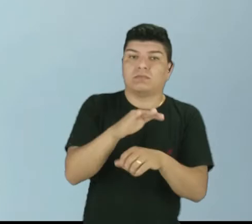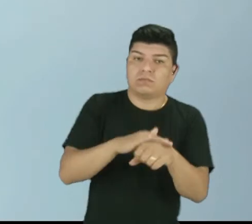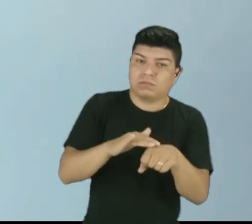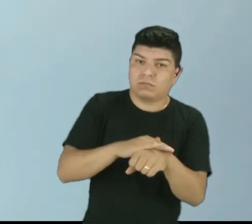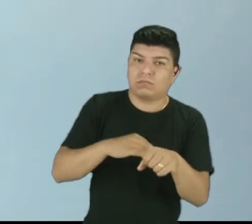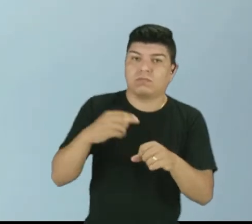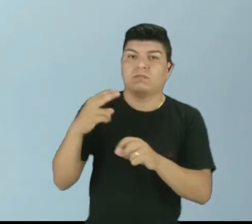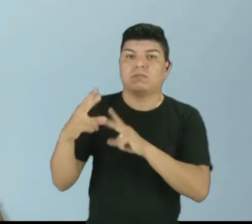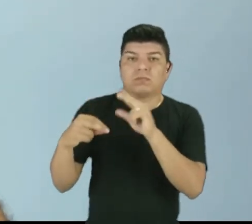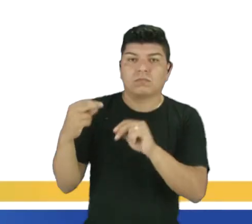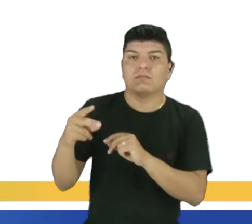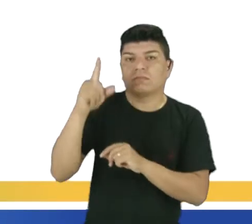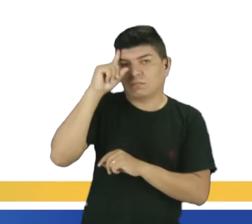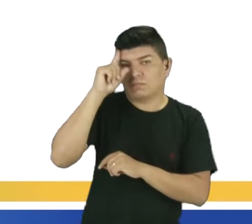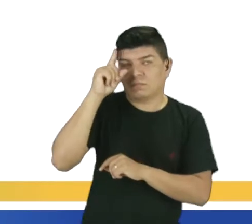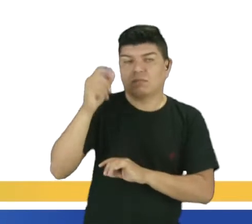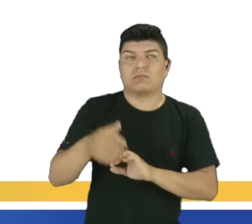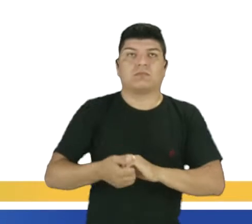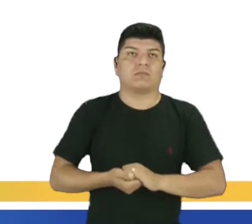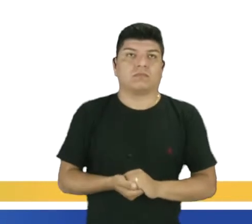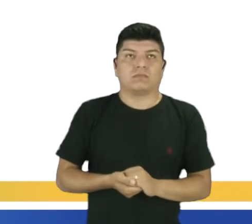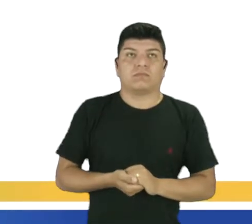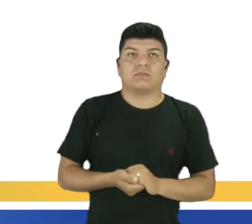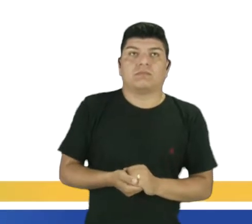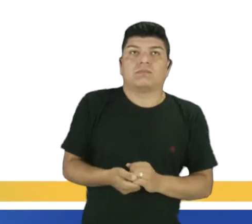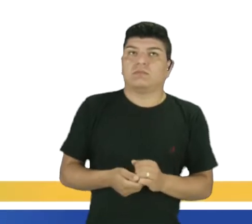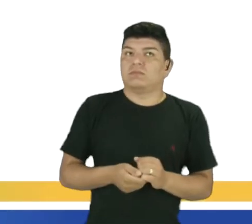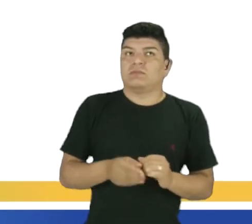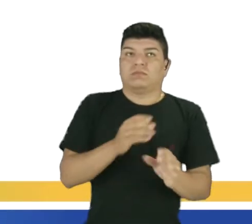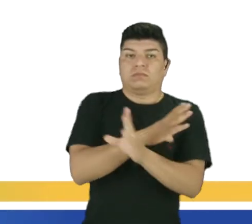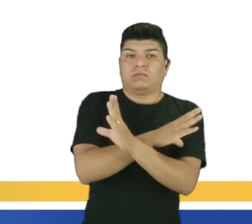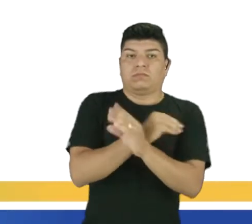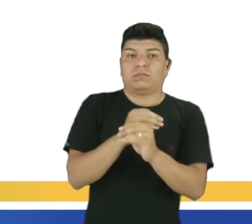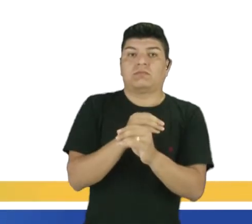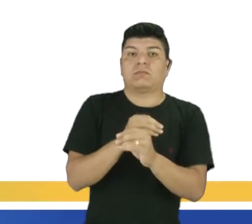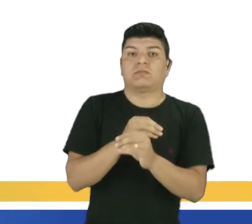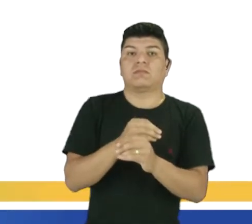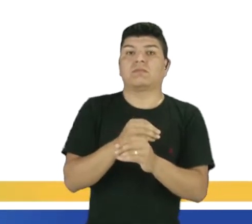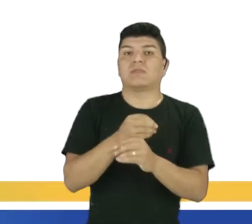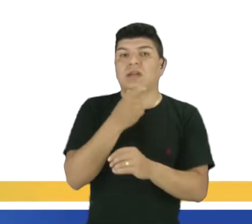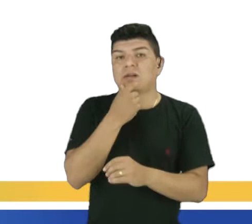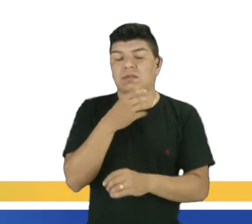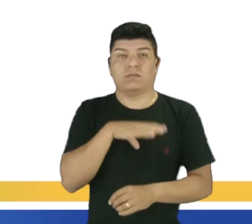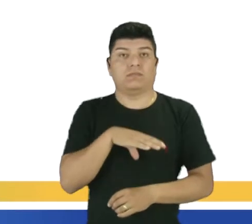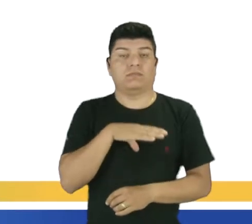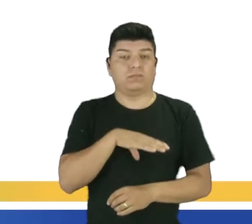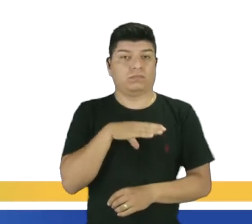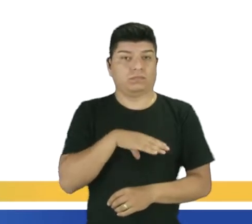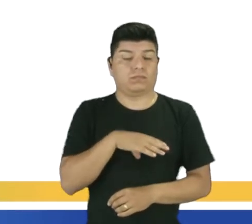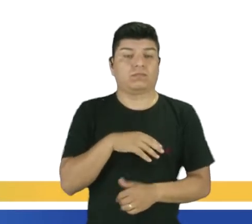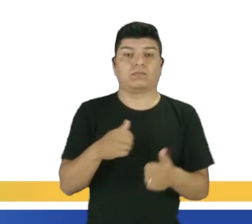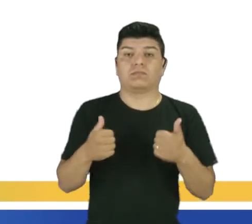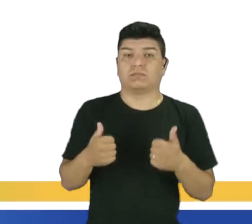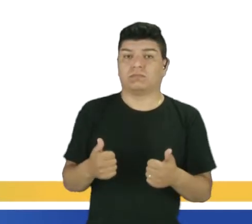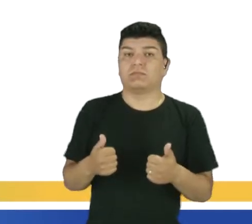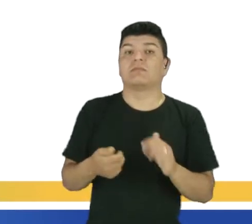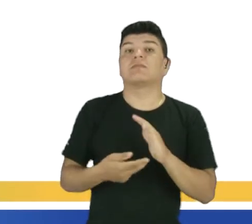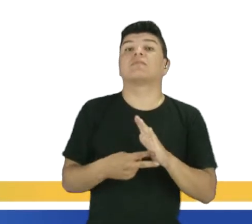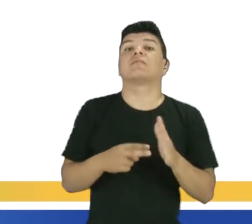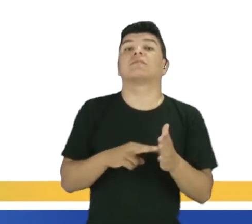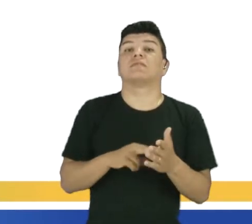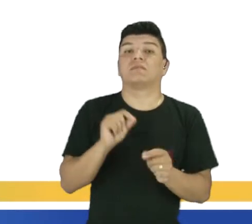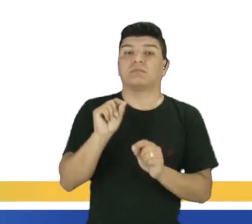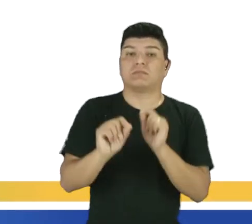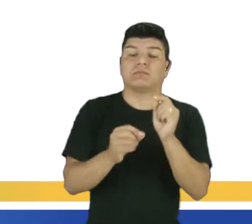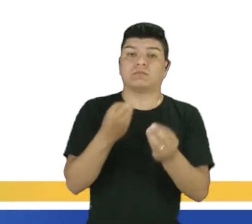numa conversa, no dia a dia. As correlative conjunctions, em português, conjunções correlativas, são uma